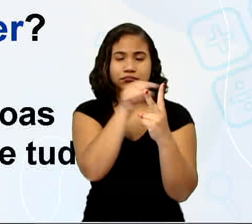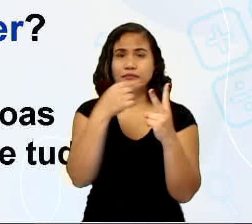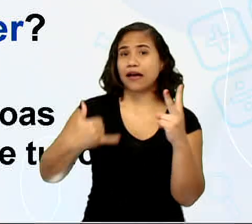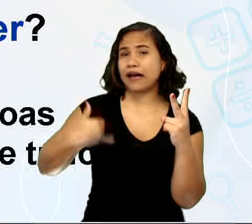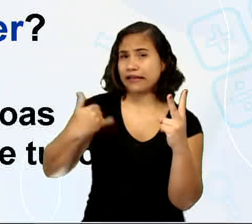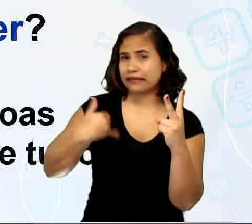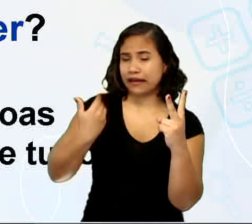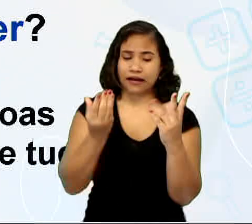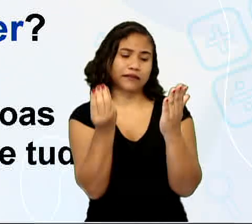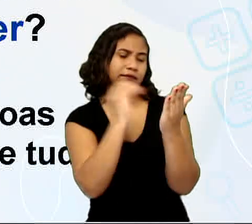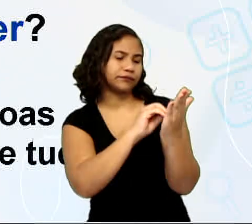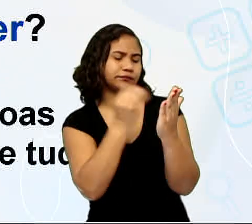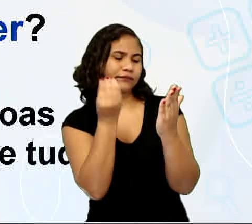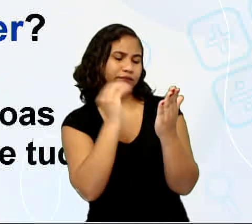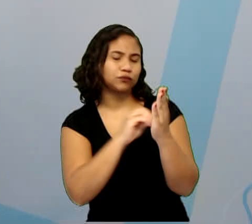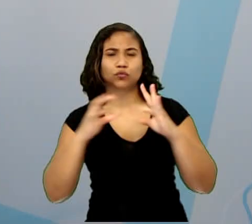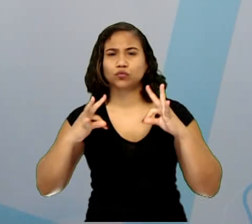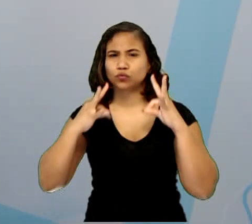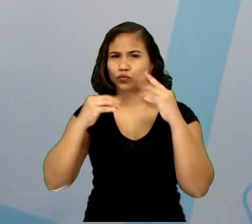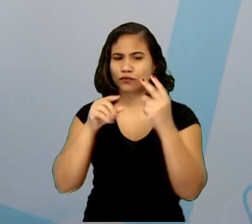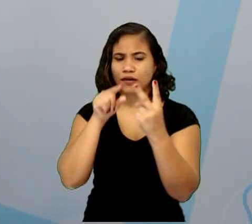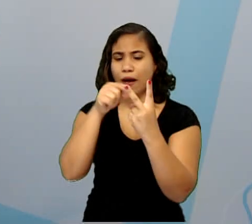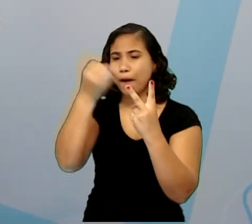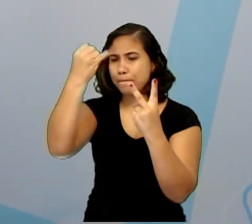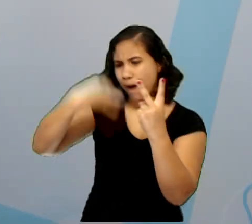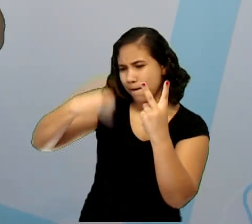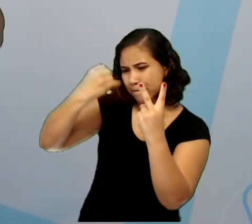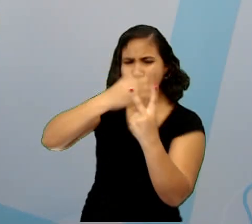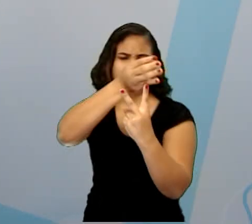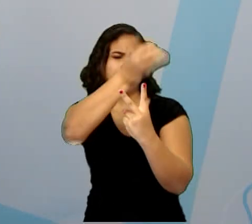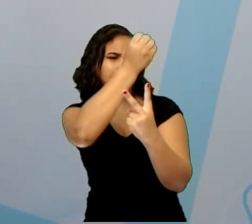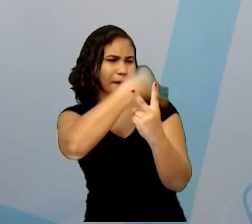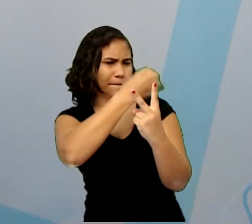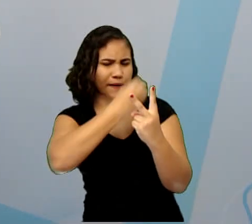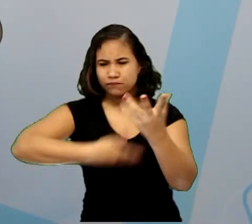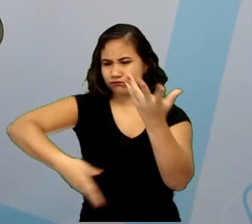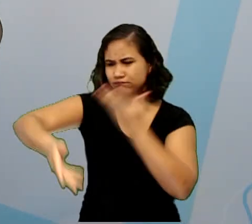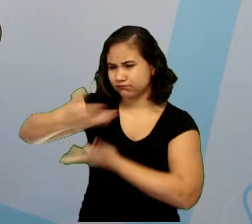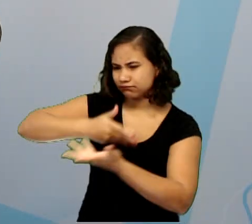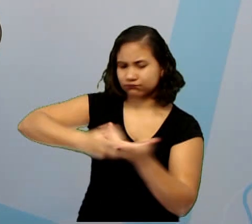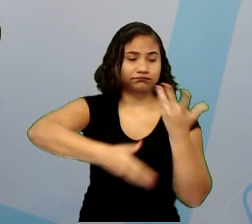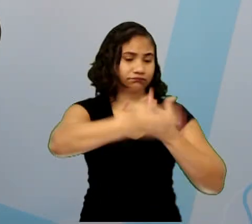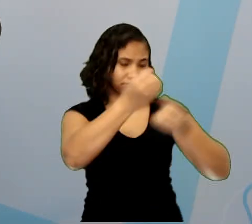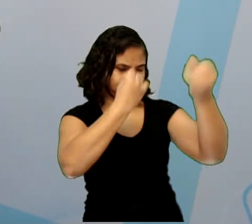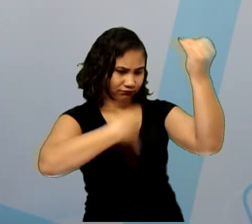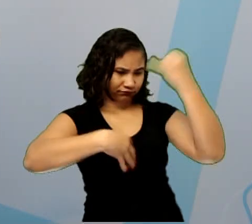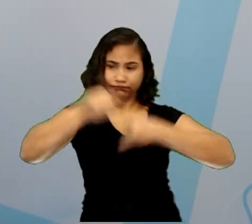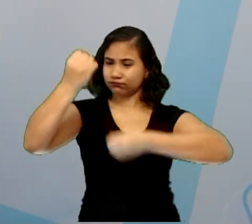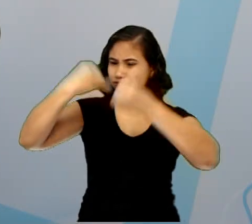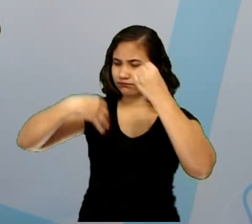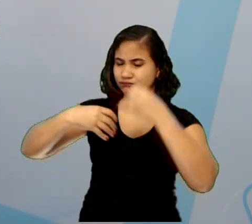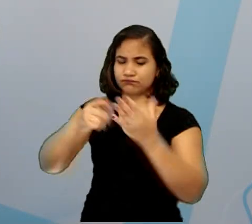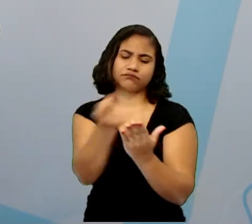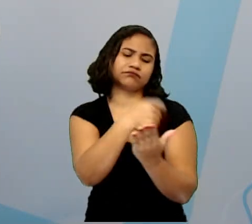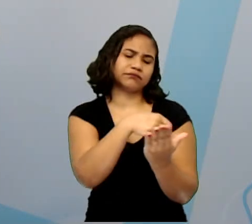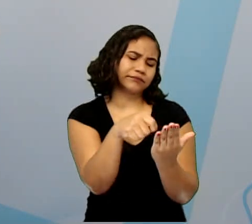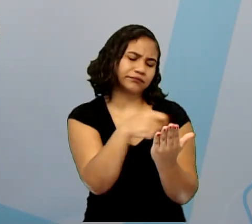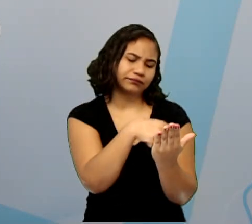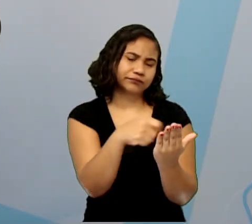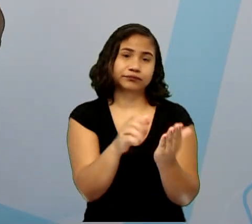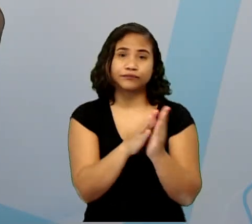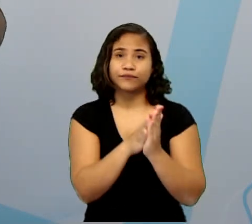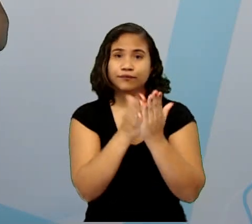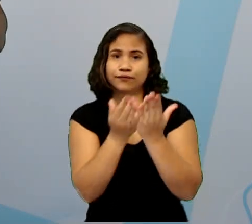tudo o que elas falarem. Vamos compartilhar conhecimento, tá certo? Coloque no seu